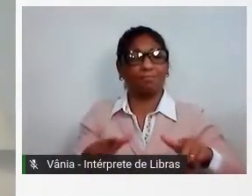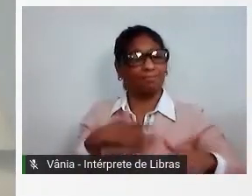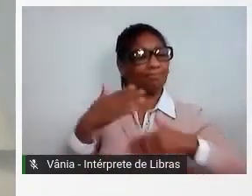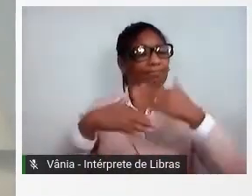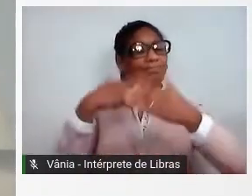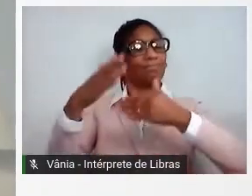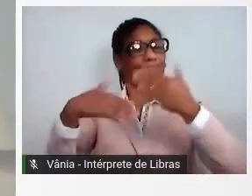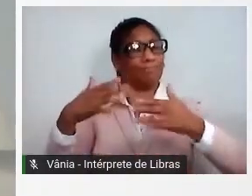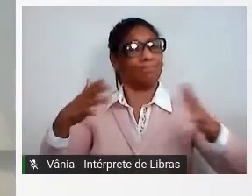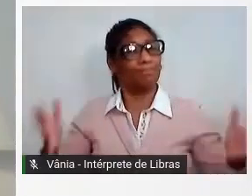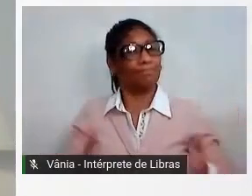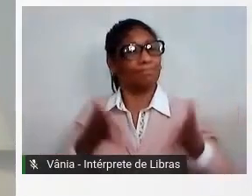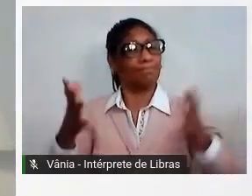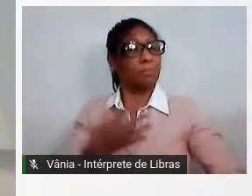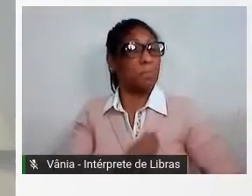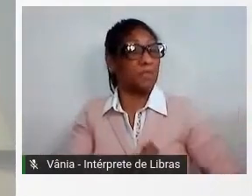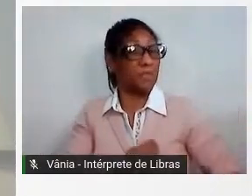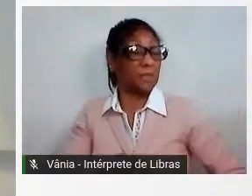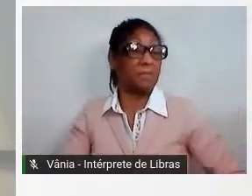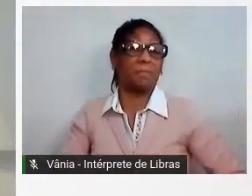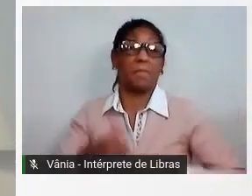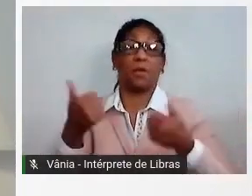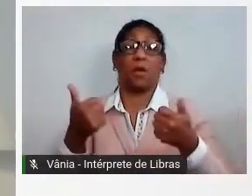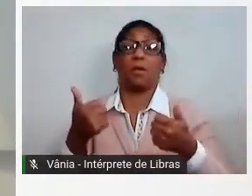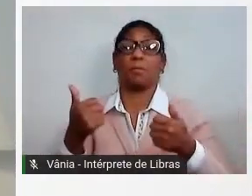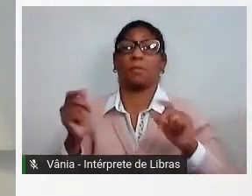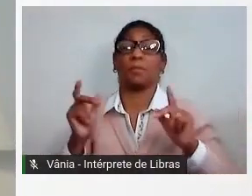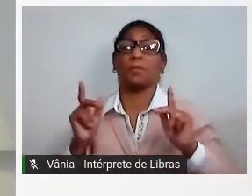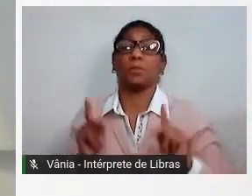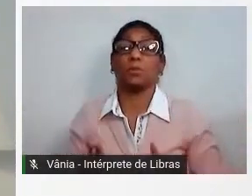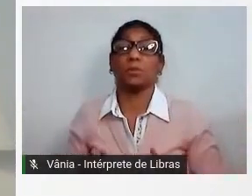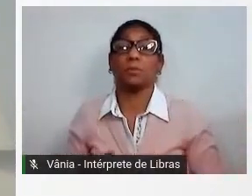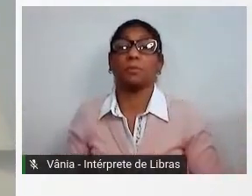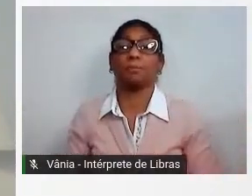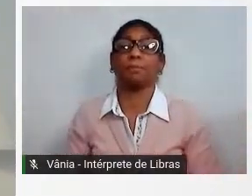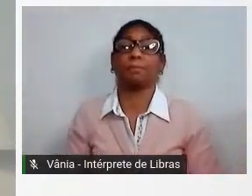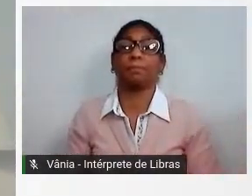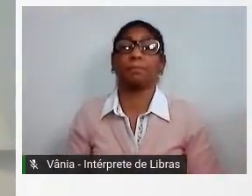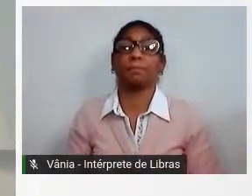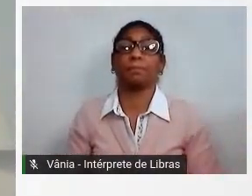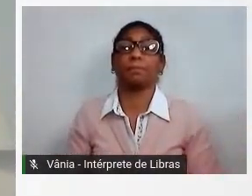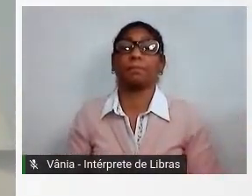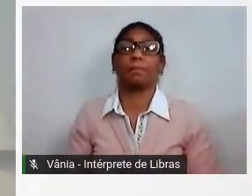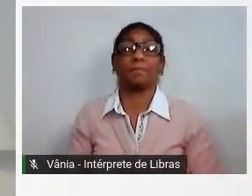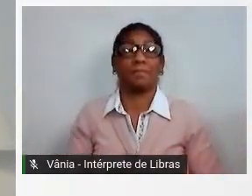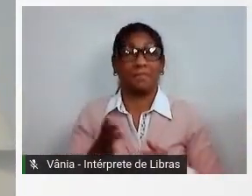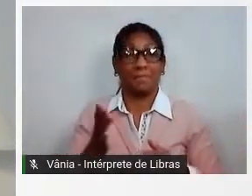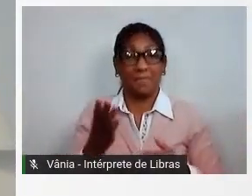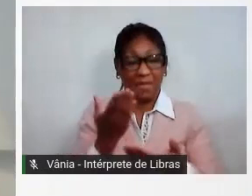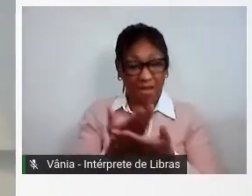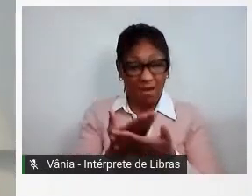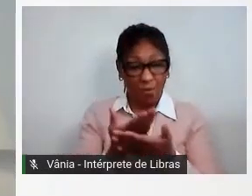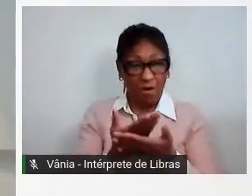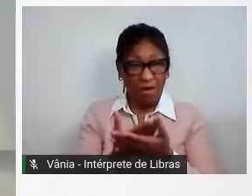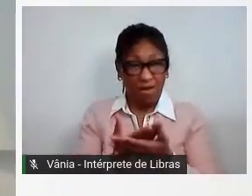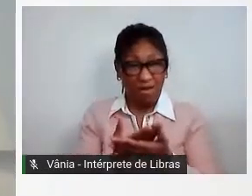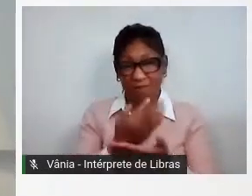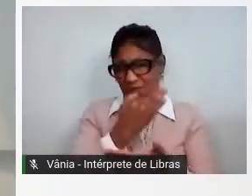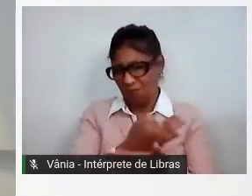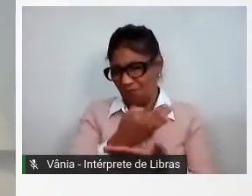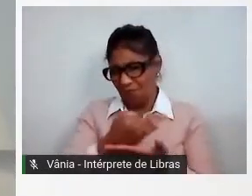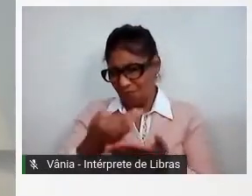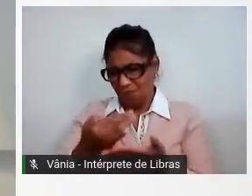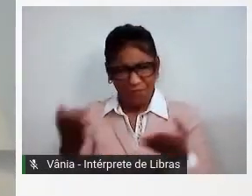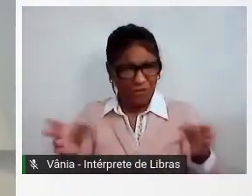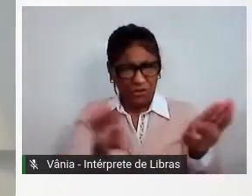proporcionar uma vida melhor para as pessoas. Simplesmente não ter aula não vai preservar